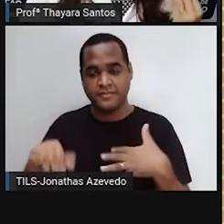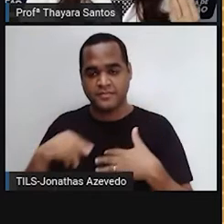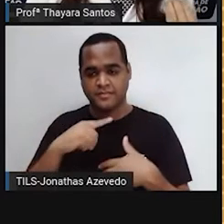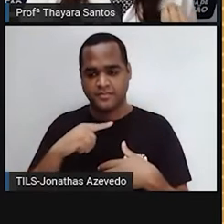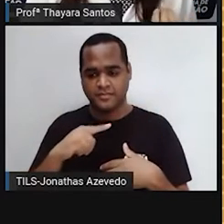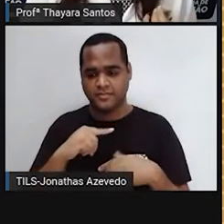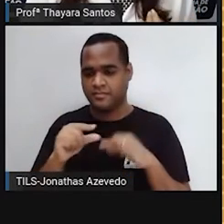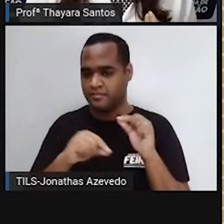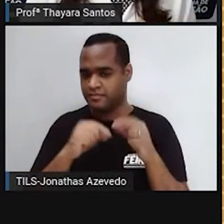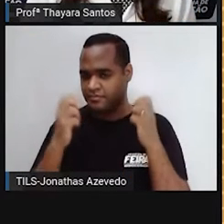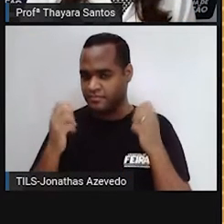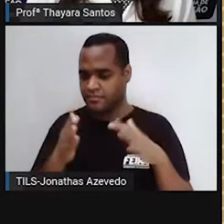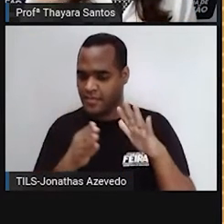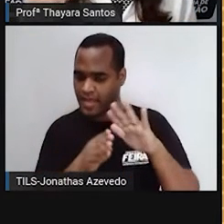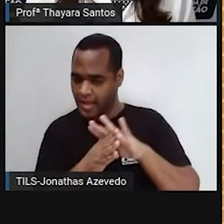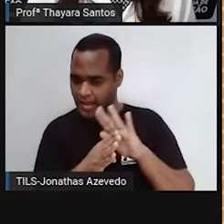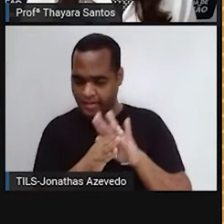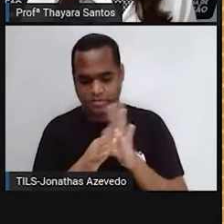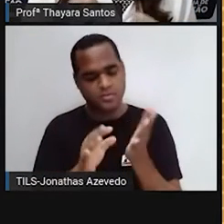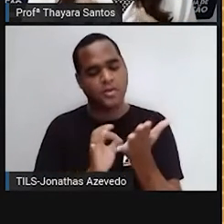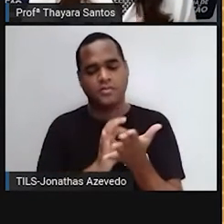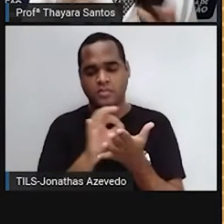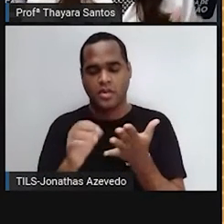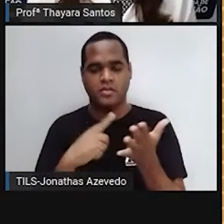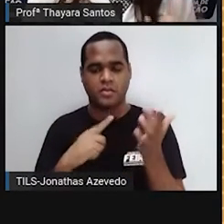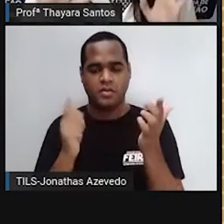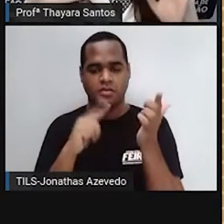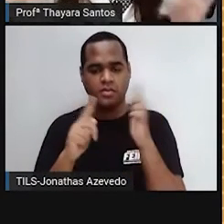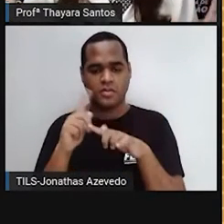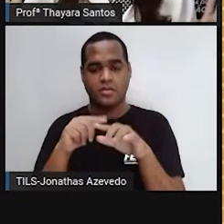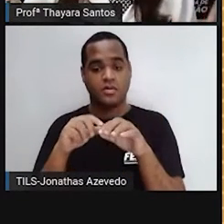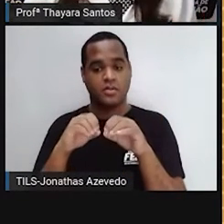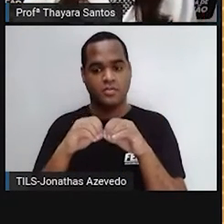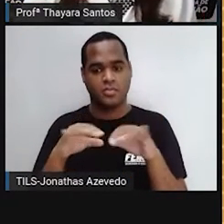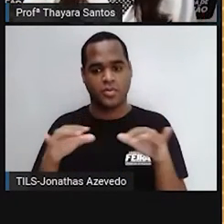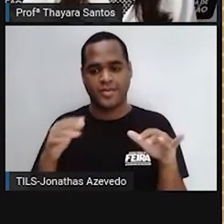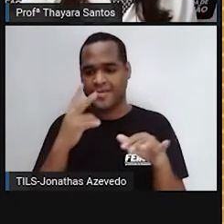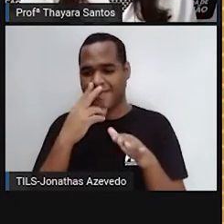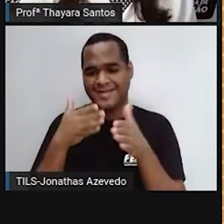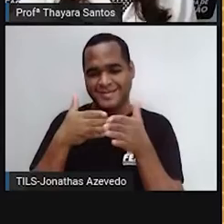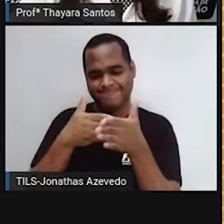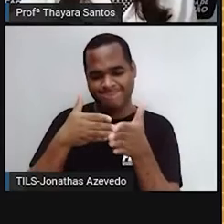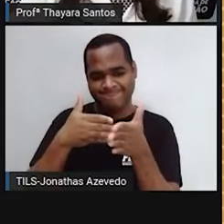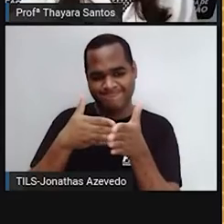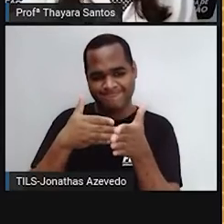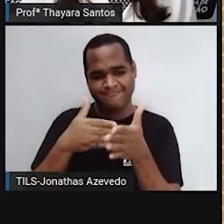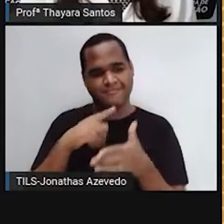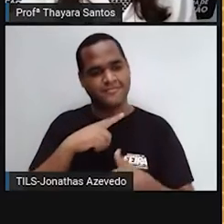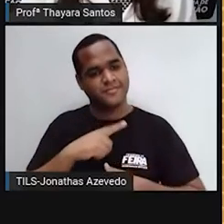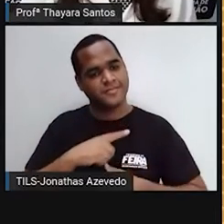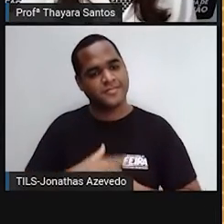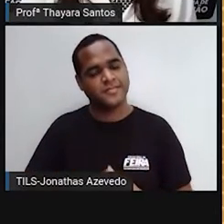menores entrarem na célula. Quando essas moléculas são maiores, ela barra a entrada dessas moléculas.